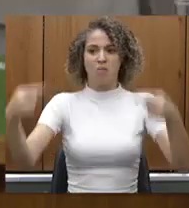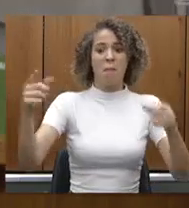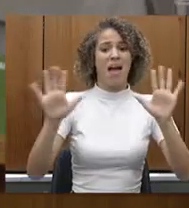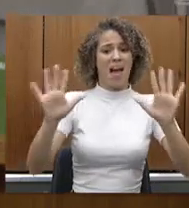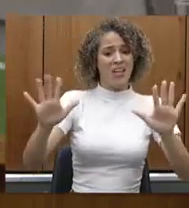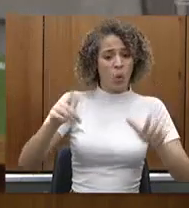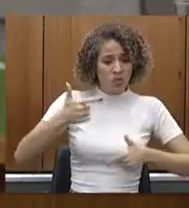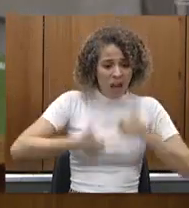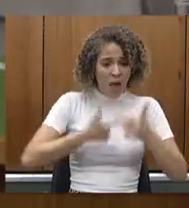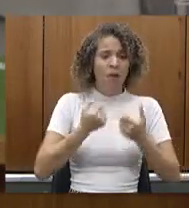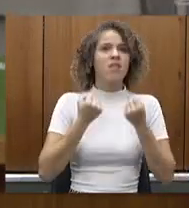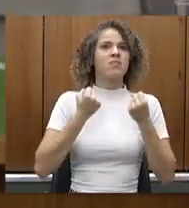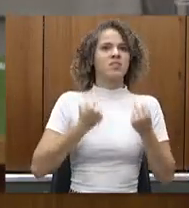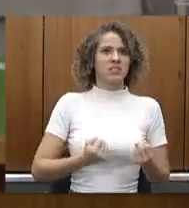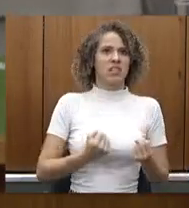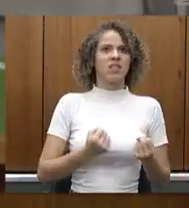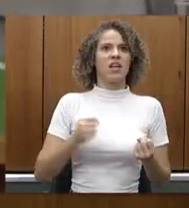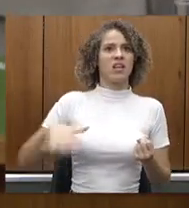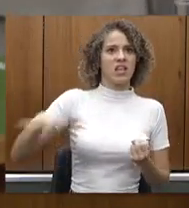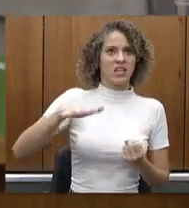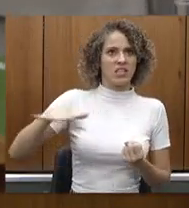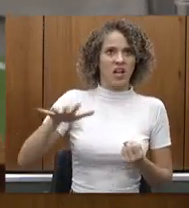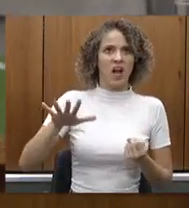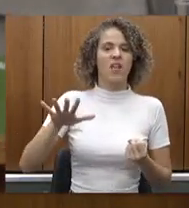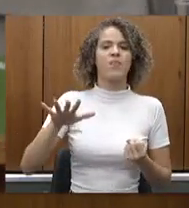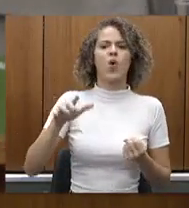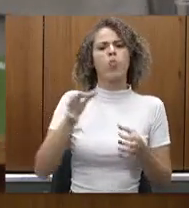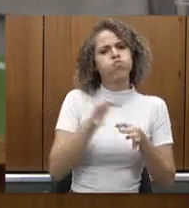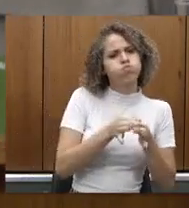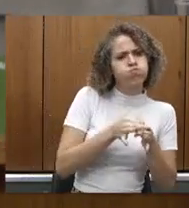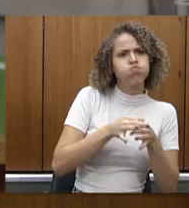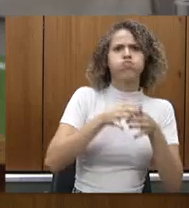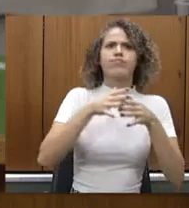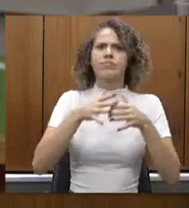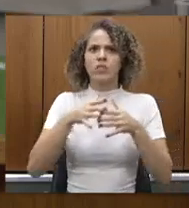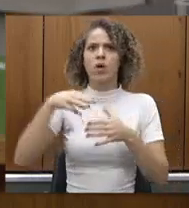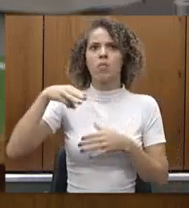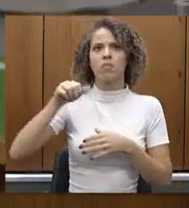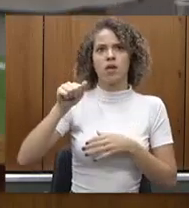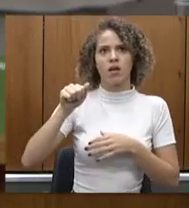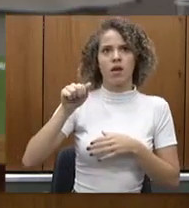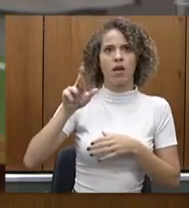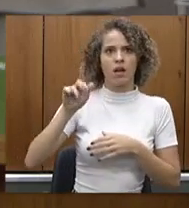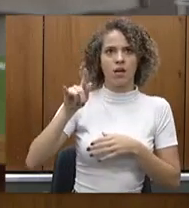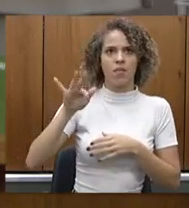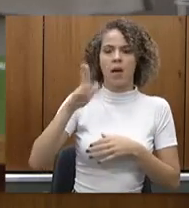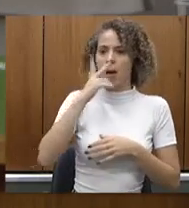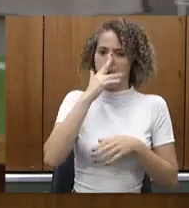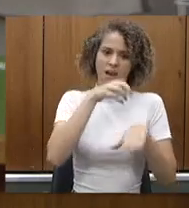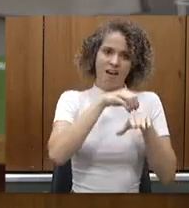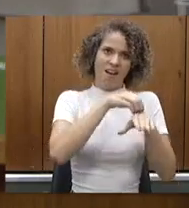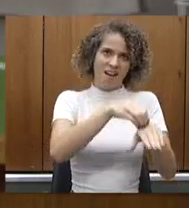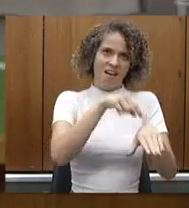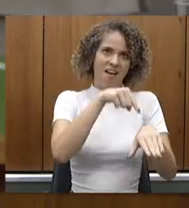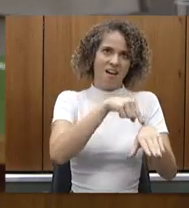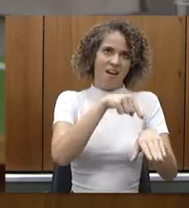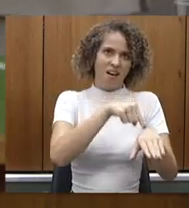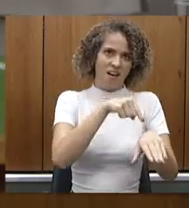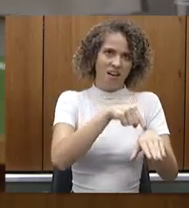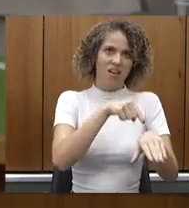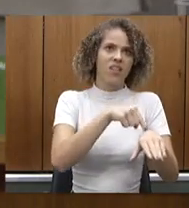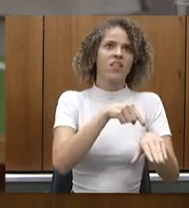nesses hospitais regionais micro e macro regionais o hospital Margarida em especial recebeu um tomógrafo aumentou muito